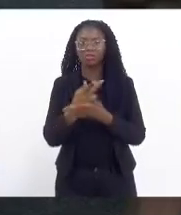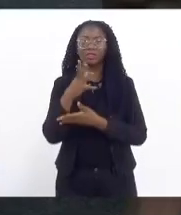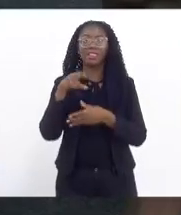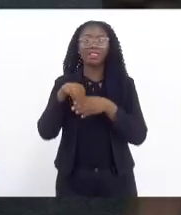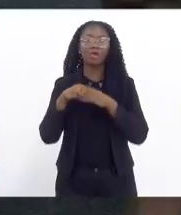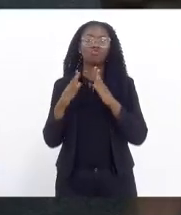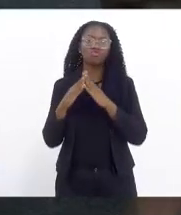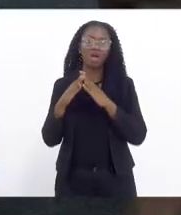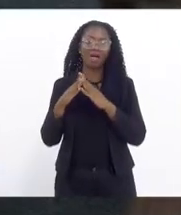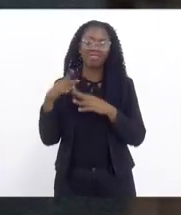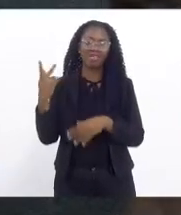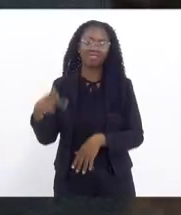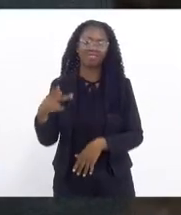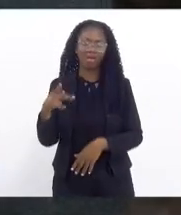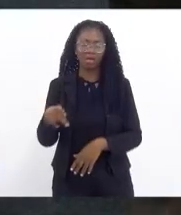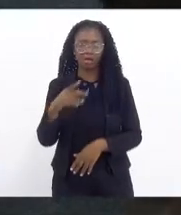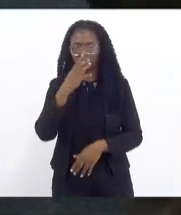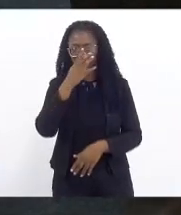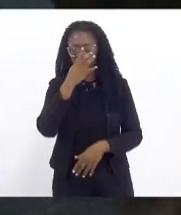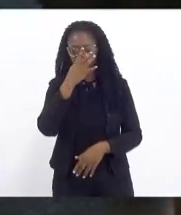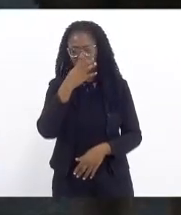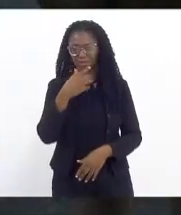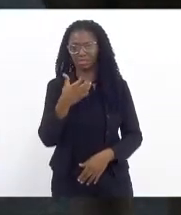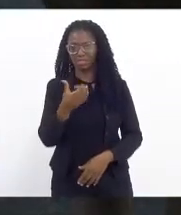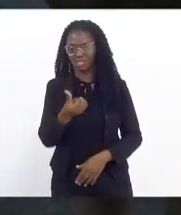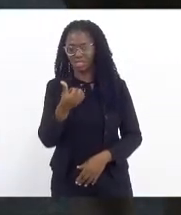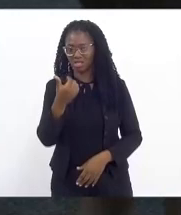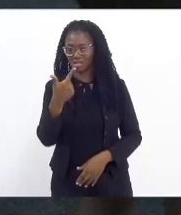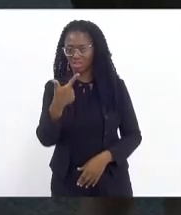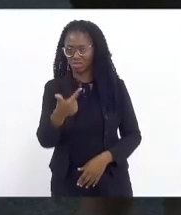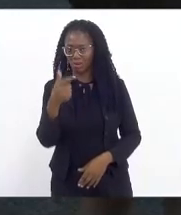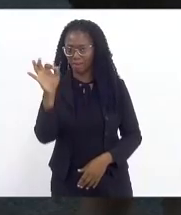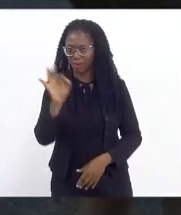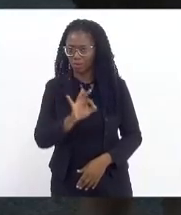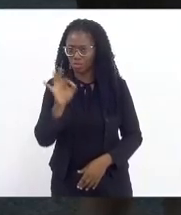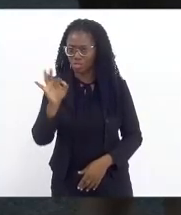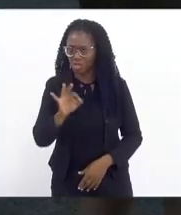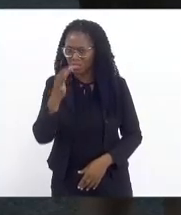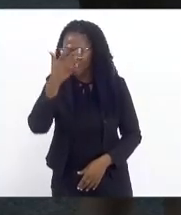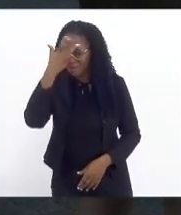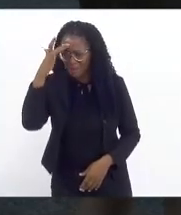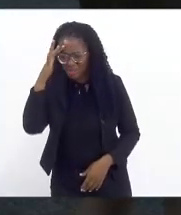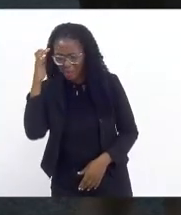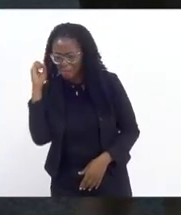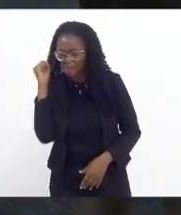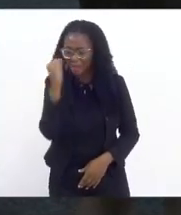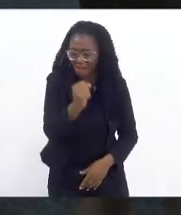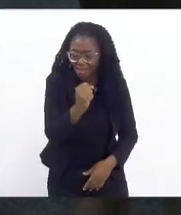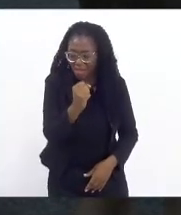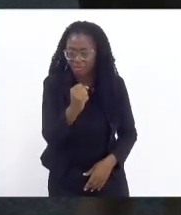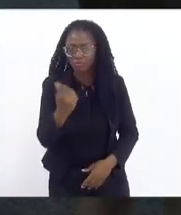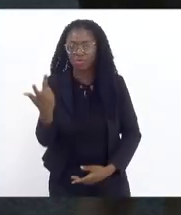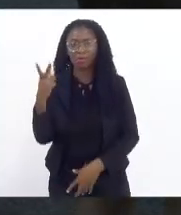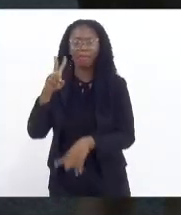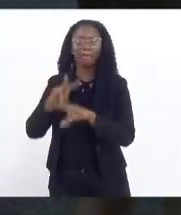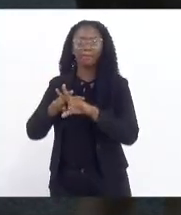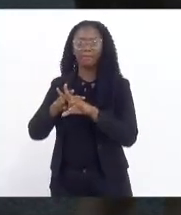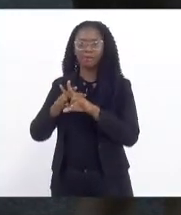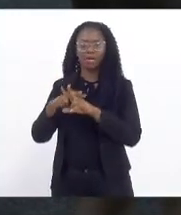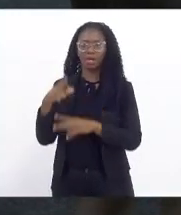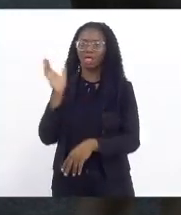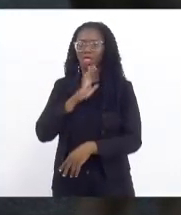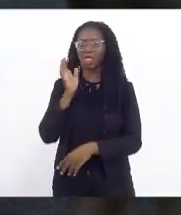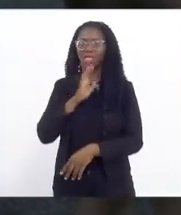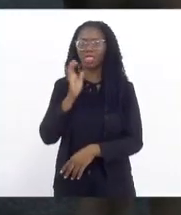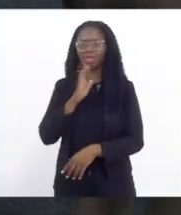casa. 62% dos autores foram presos em flagrante logo após o